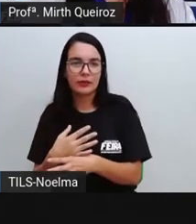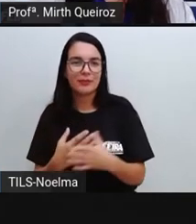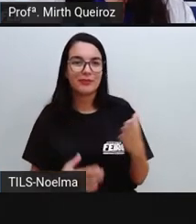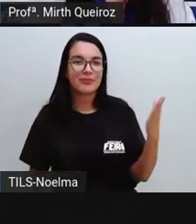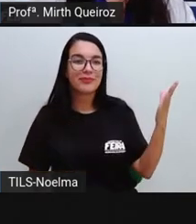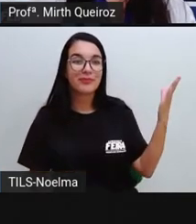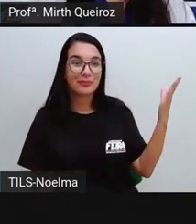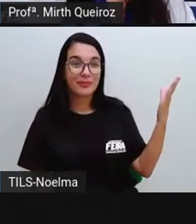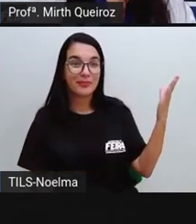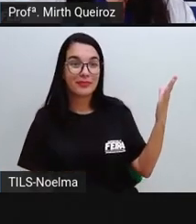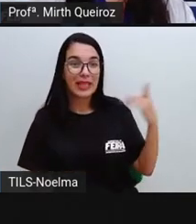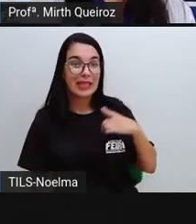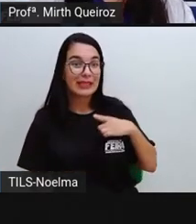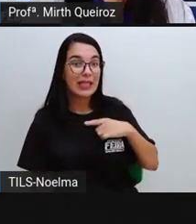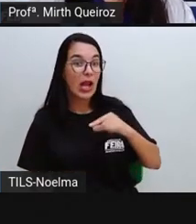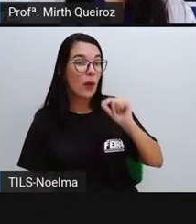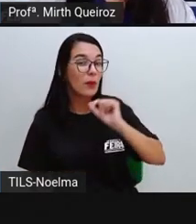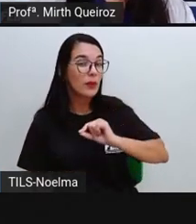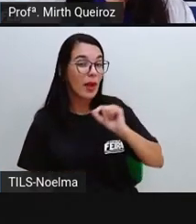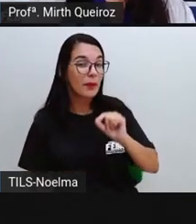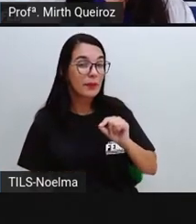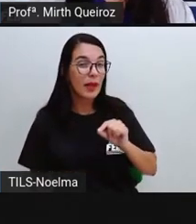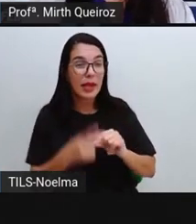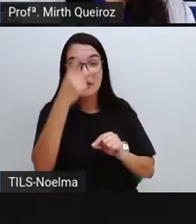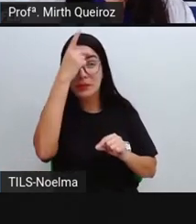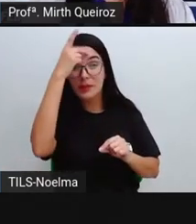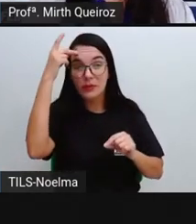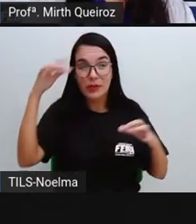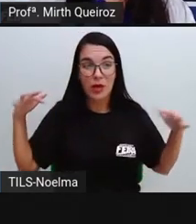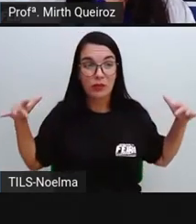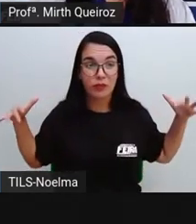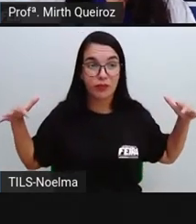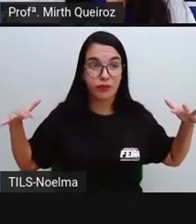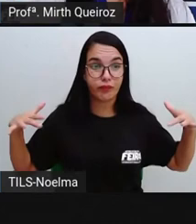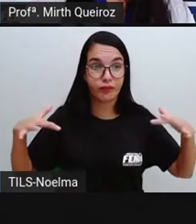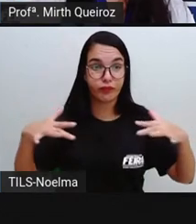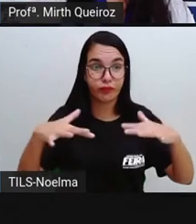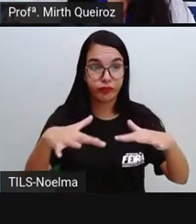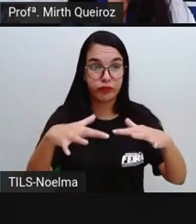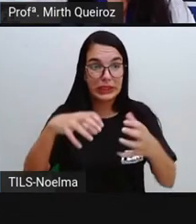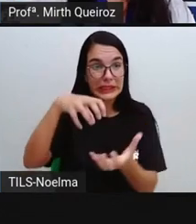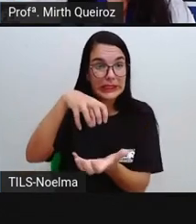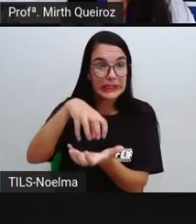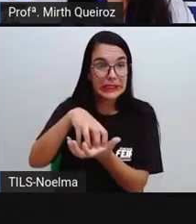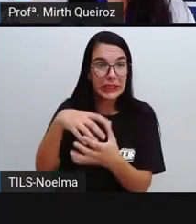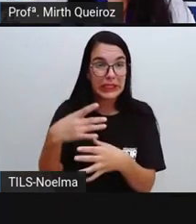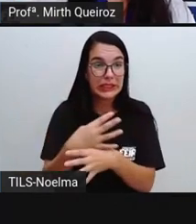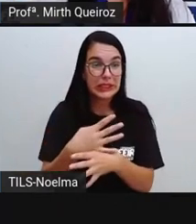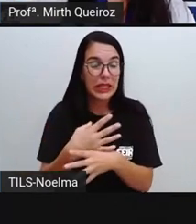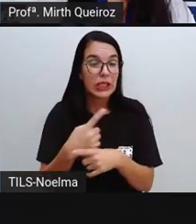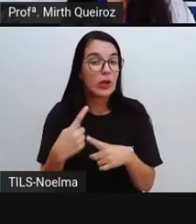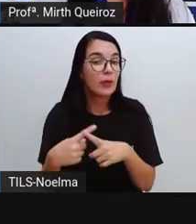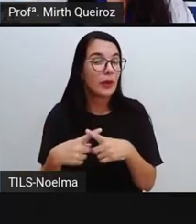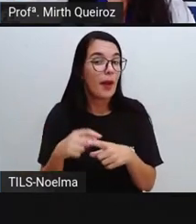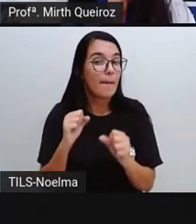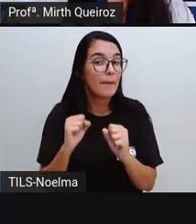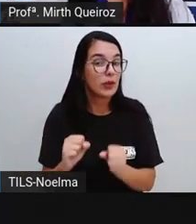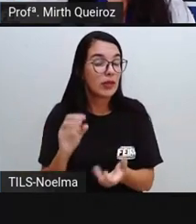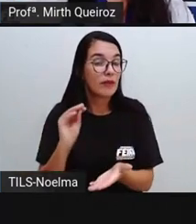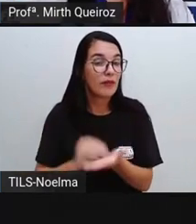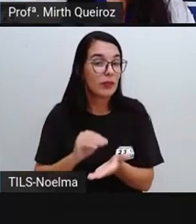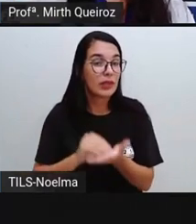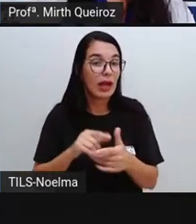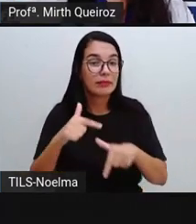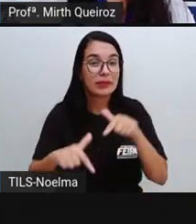população, ela passa a se concentrar na cidade para atender suas necessidades, uma vez que vai se faltar empregos no meio rural devido à